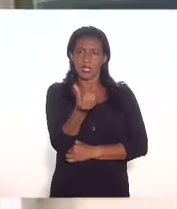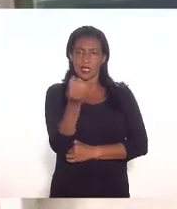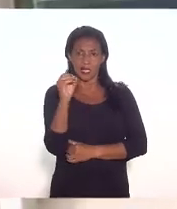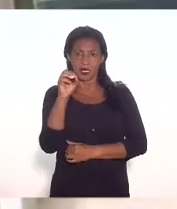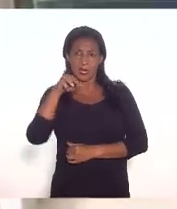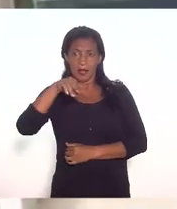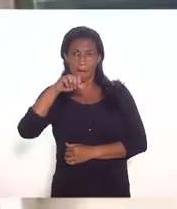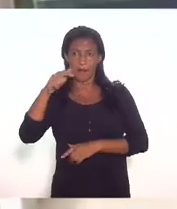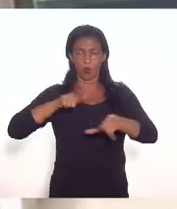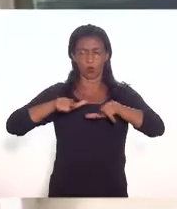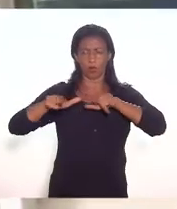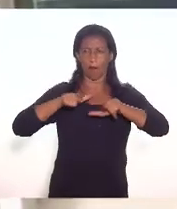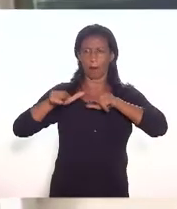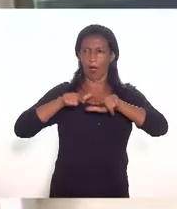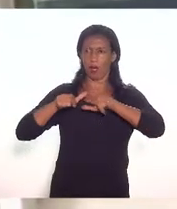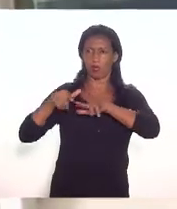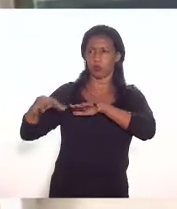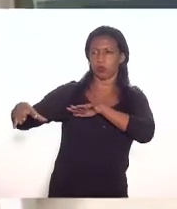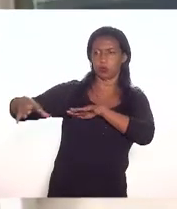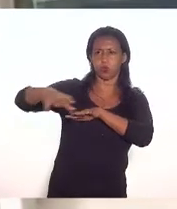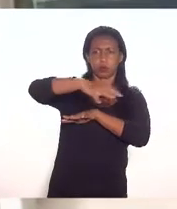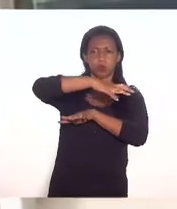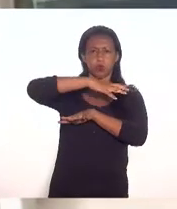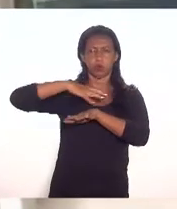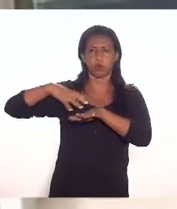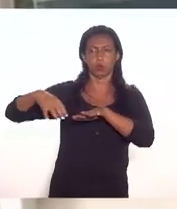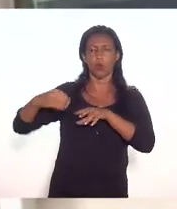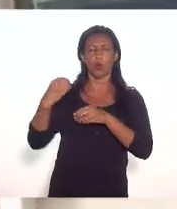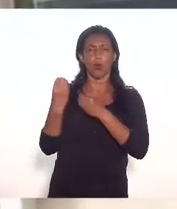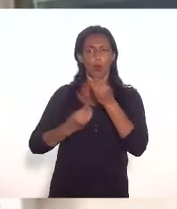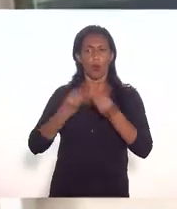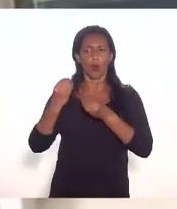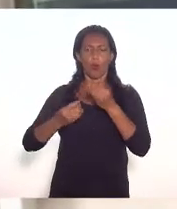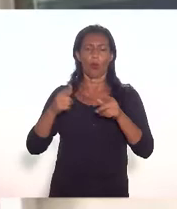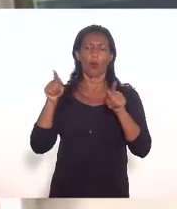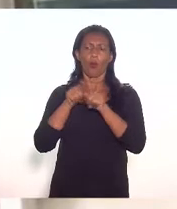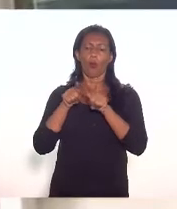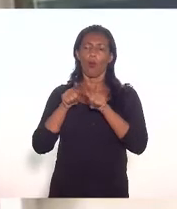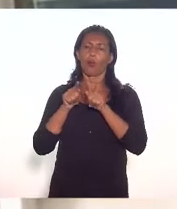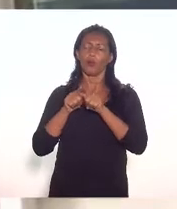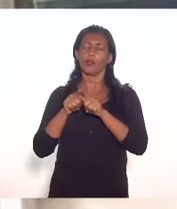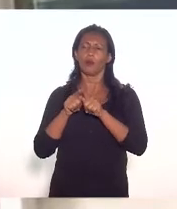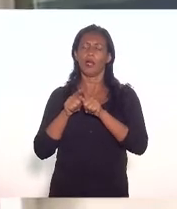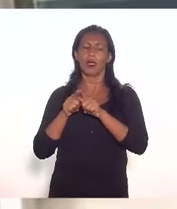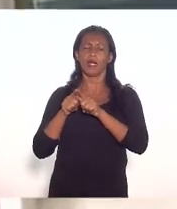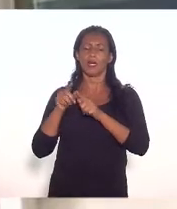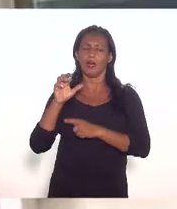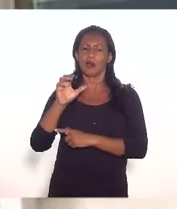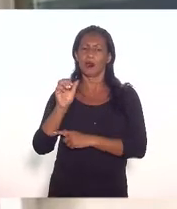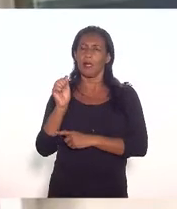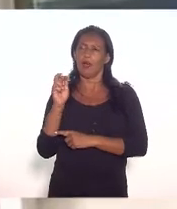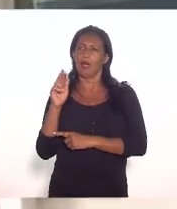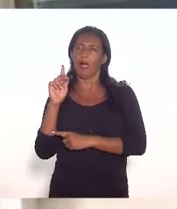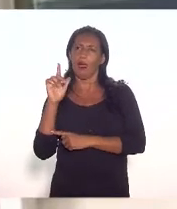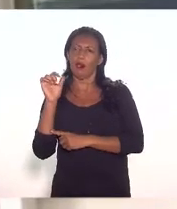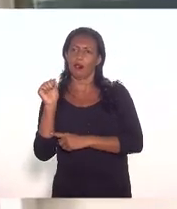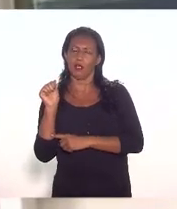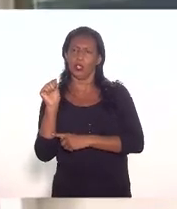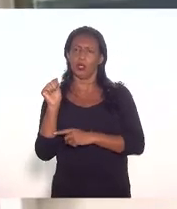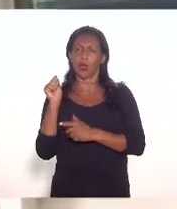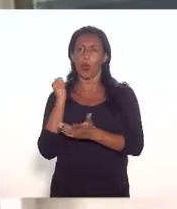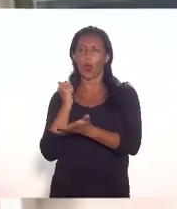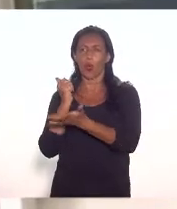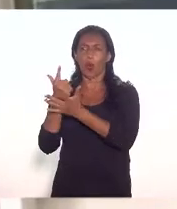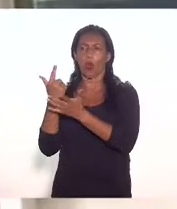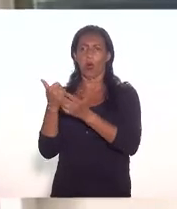nosso Estado como também na cadeia de cargas na logística de cargas acho que às vezes não